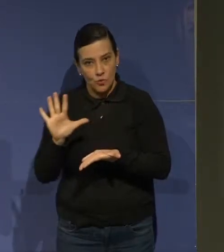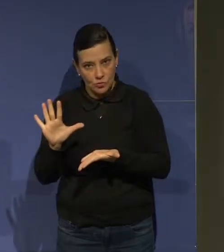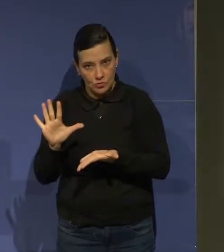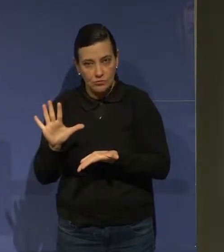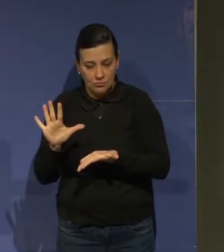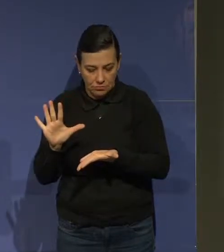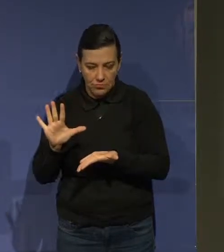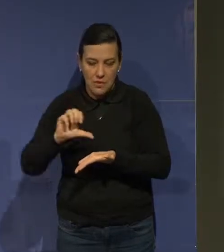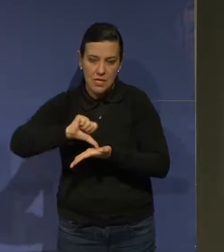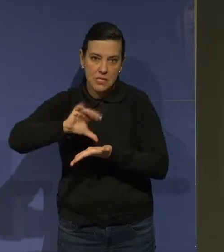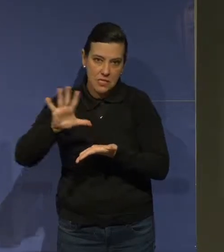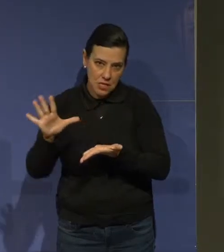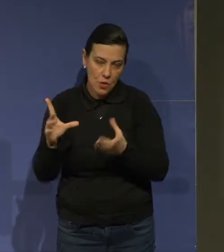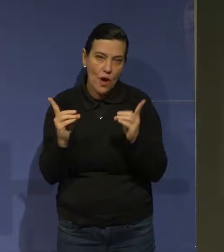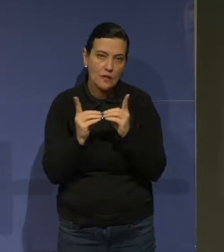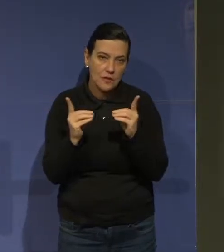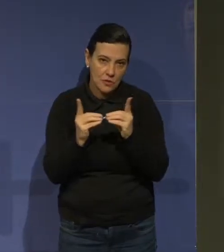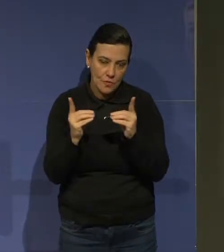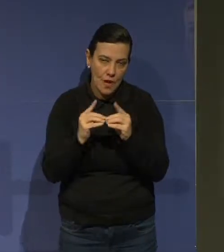sistema...